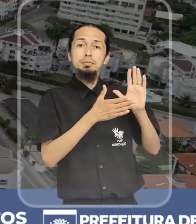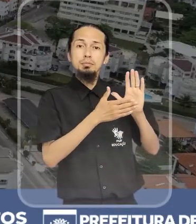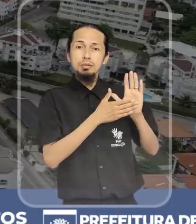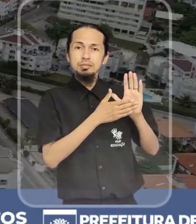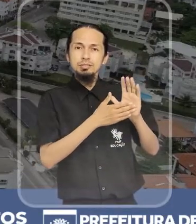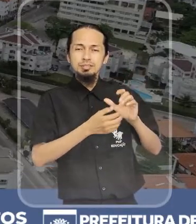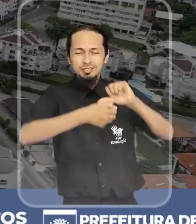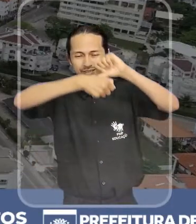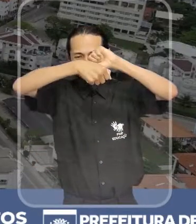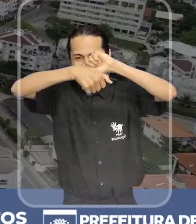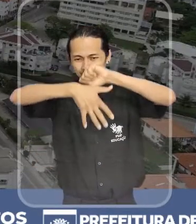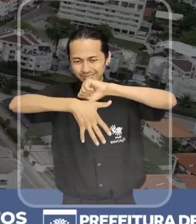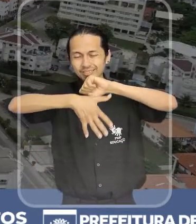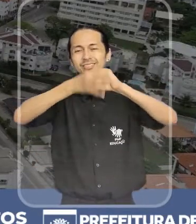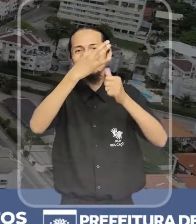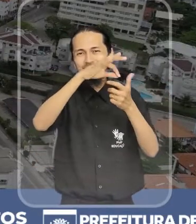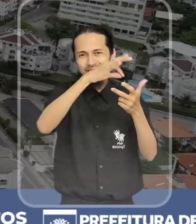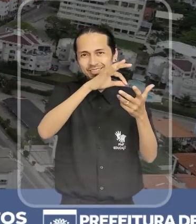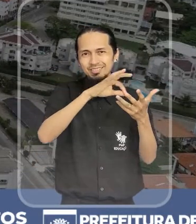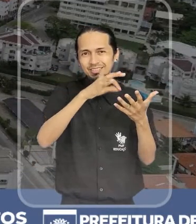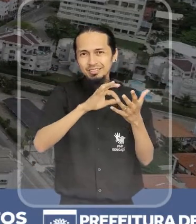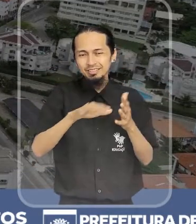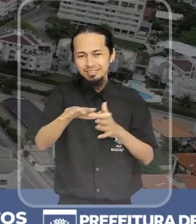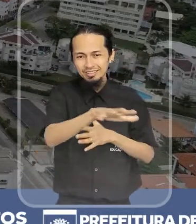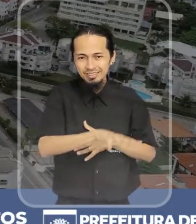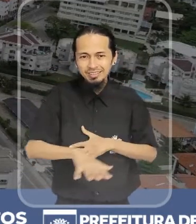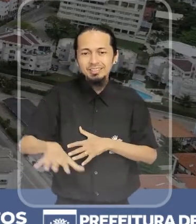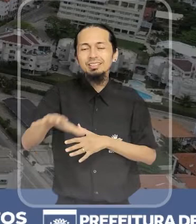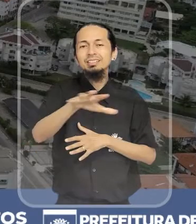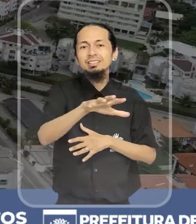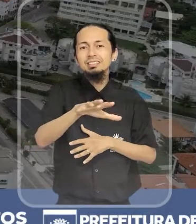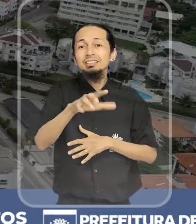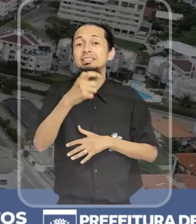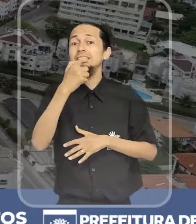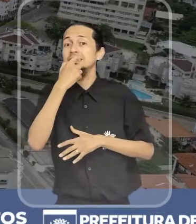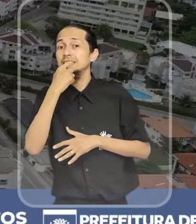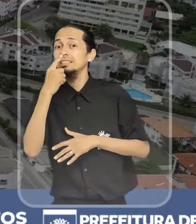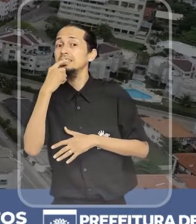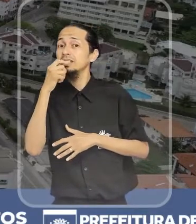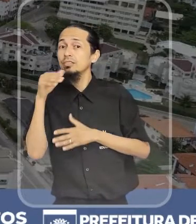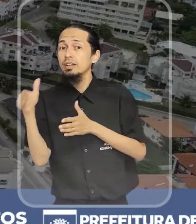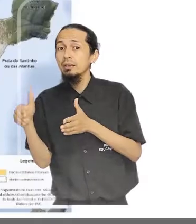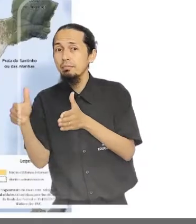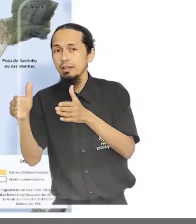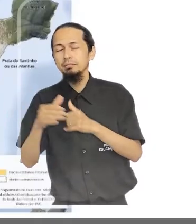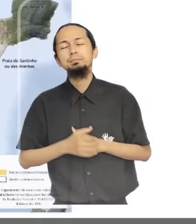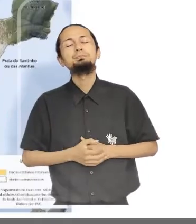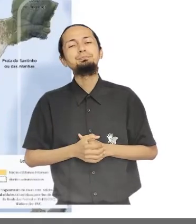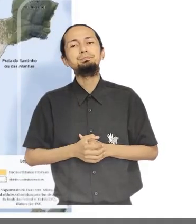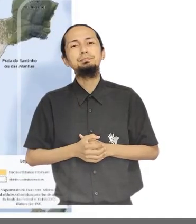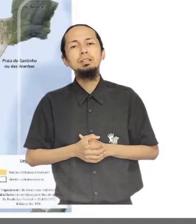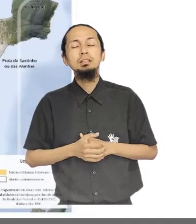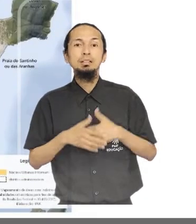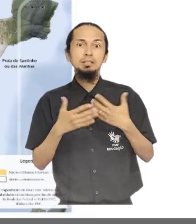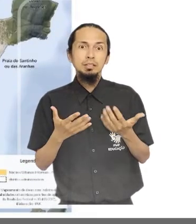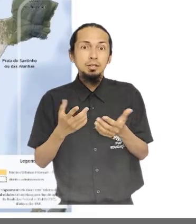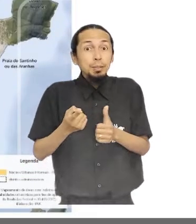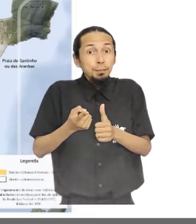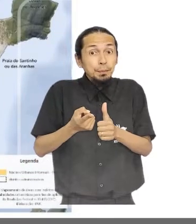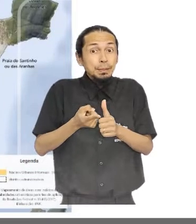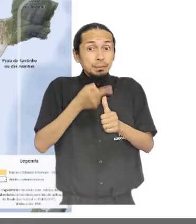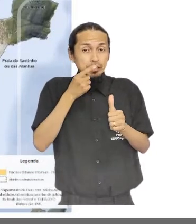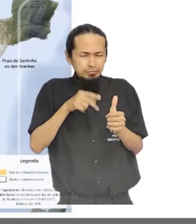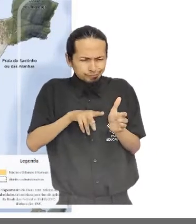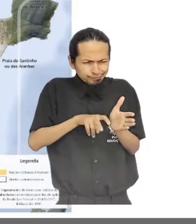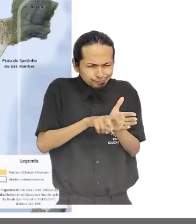Proposta preliminar, diretrizes da revisão para o Distrito Ingleses do Rio Vermelho. A partir do